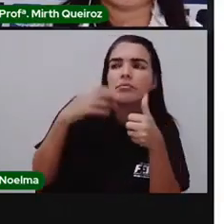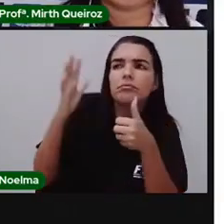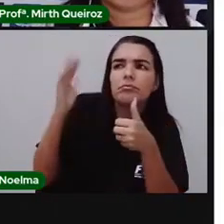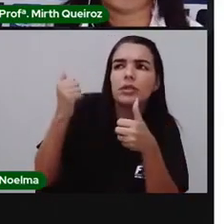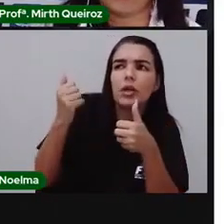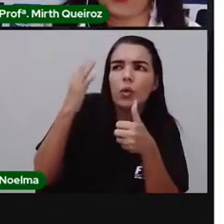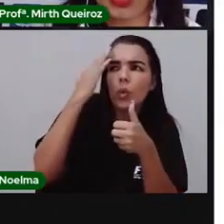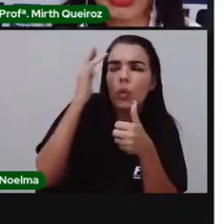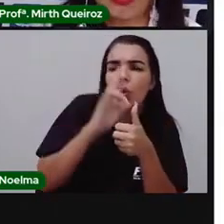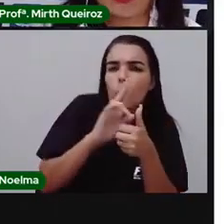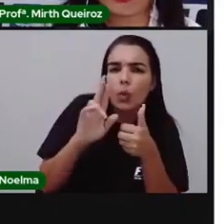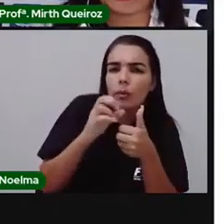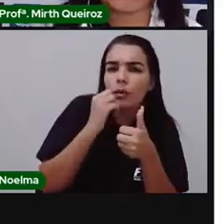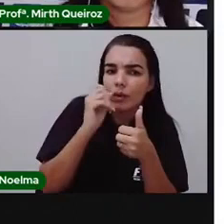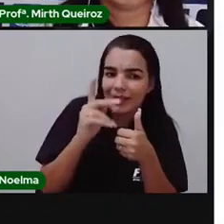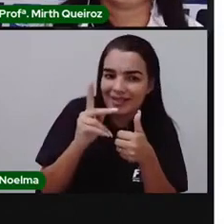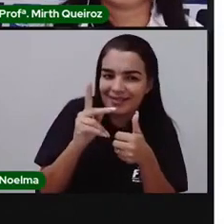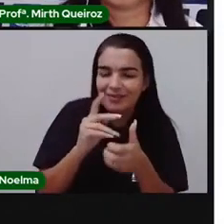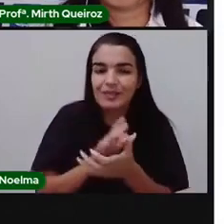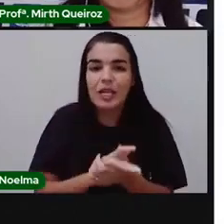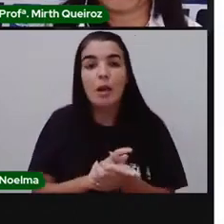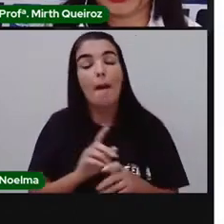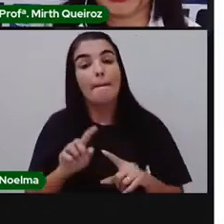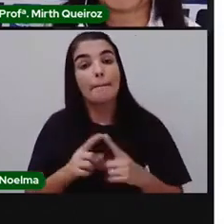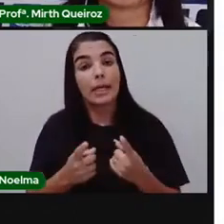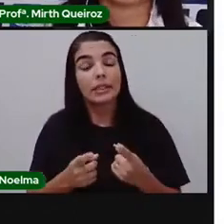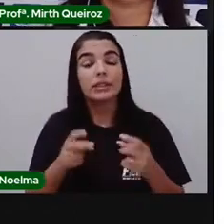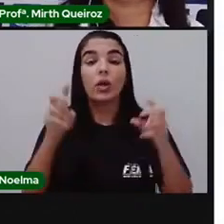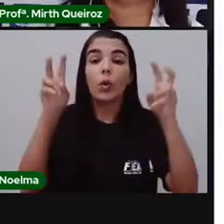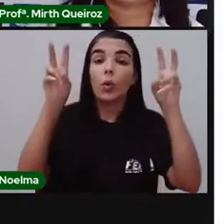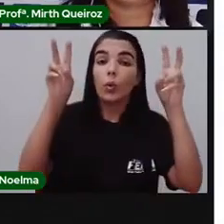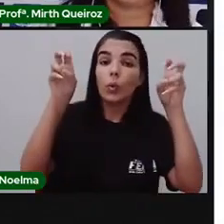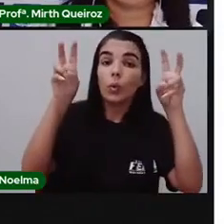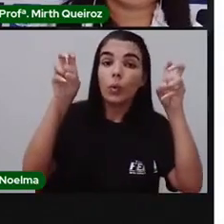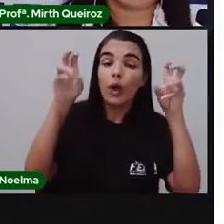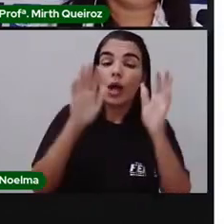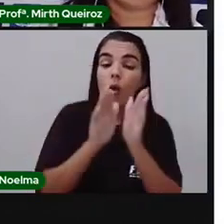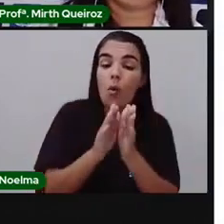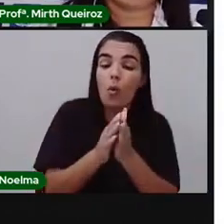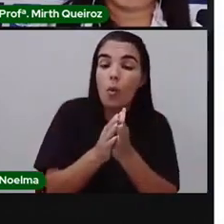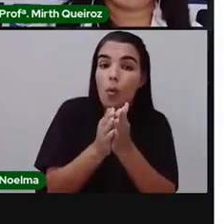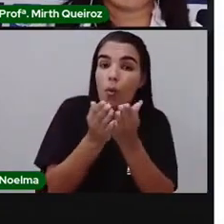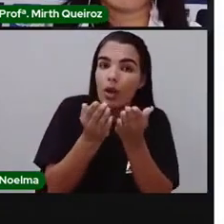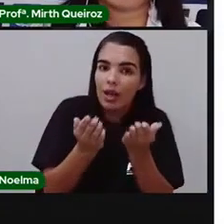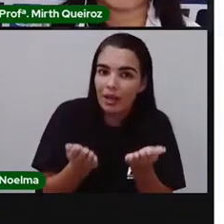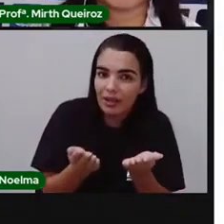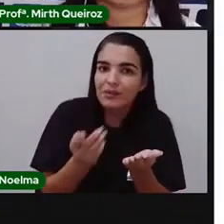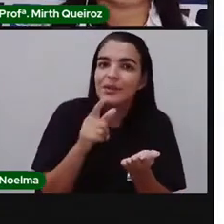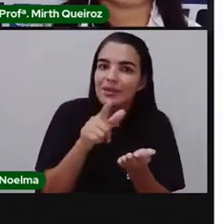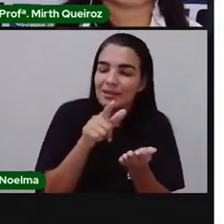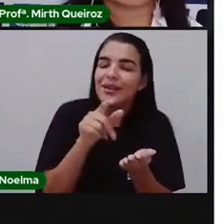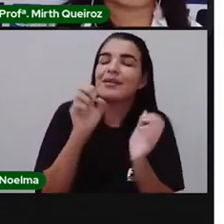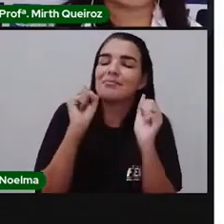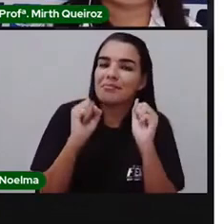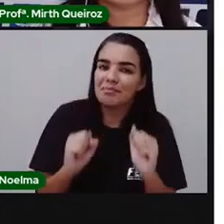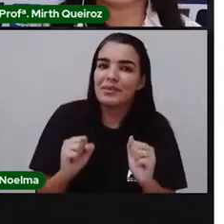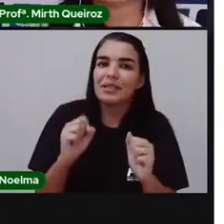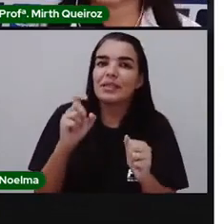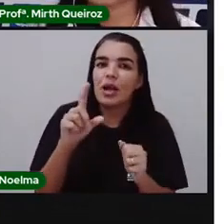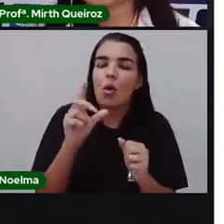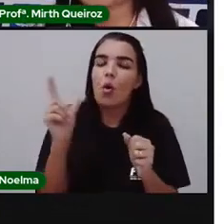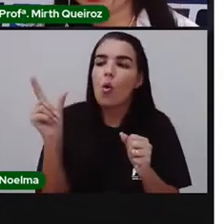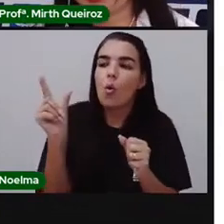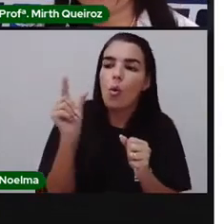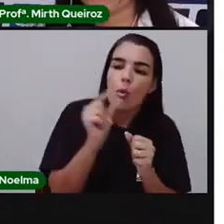receberam um livro, o título do texto, vocês vão colocar o nome do próprio livro, né? Resumo do